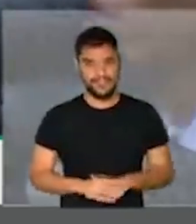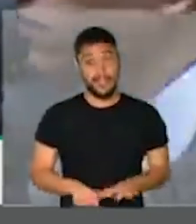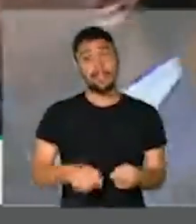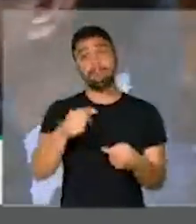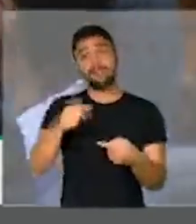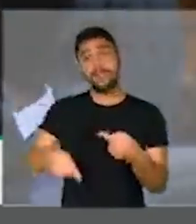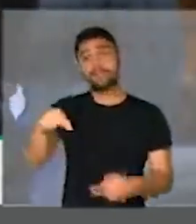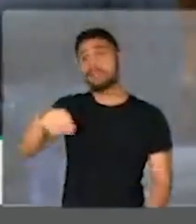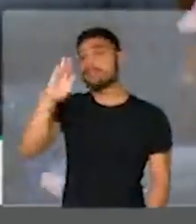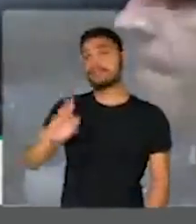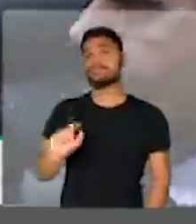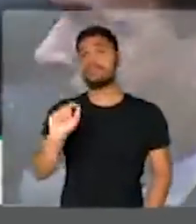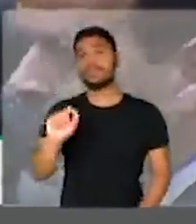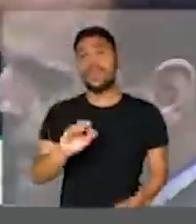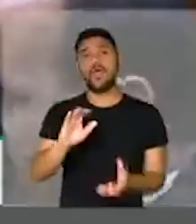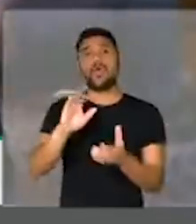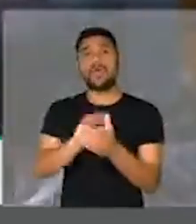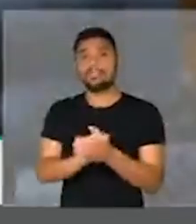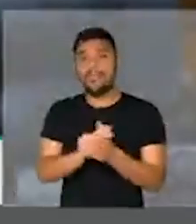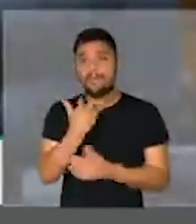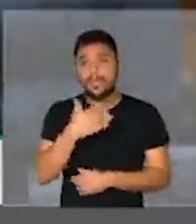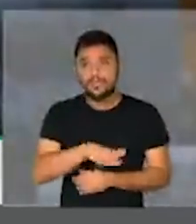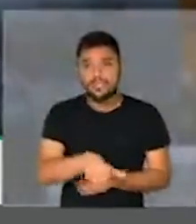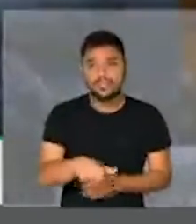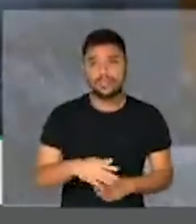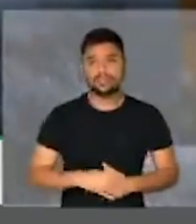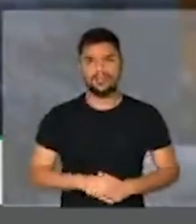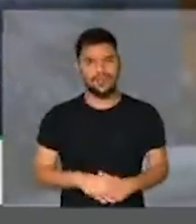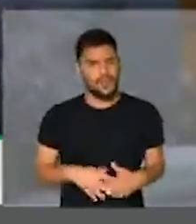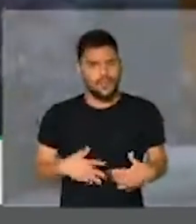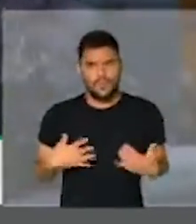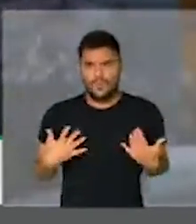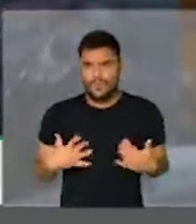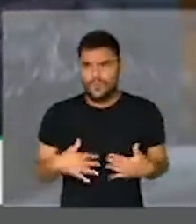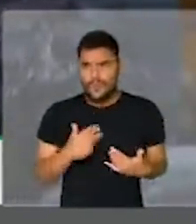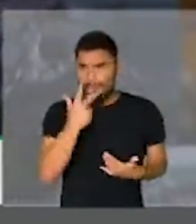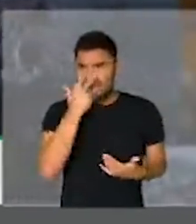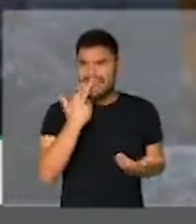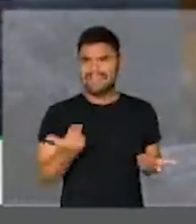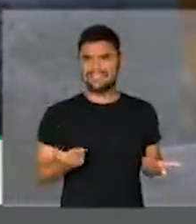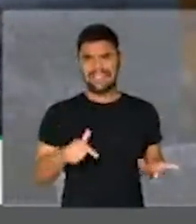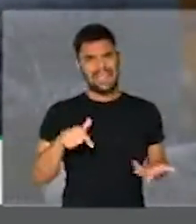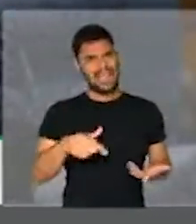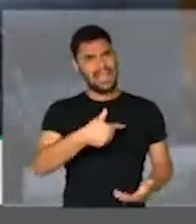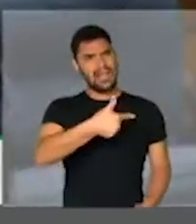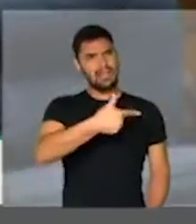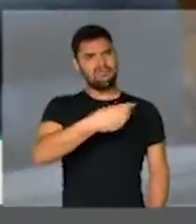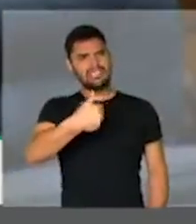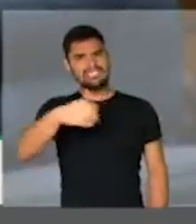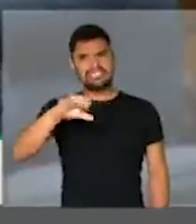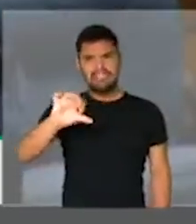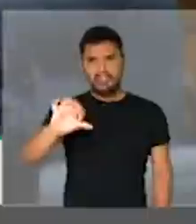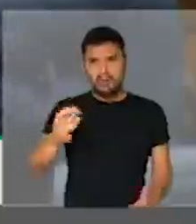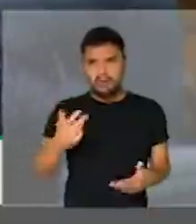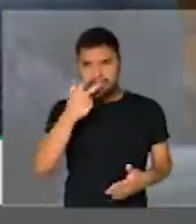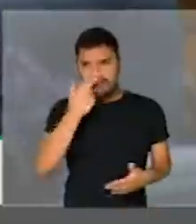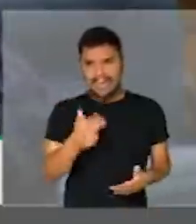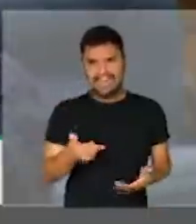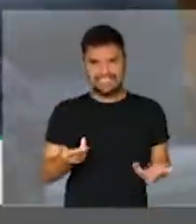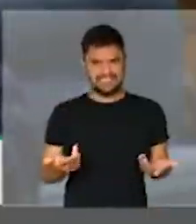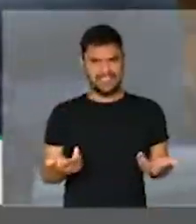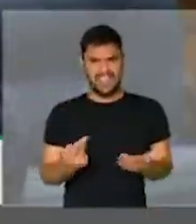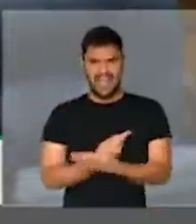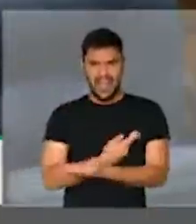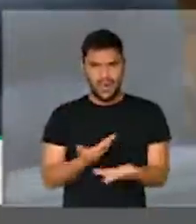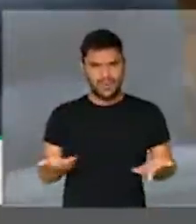proíbe no Brasil o casamento infantil. Parece incrível que no ano de 2019 ainda tenhamos que